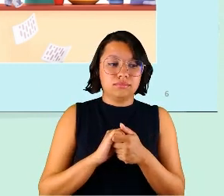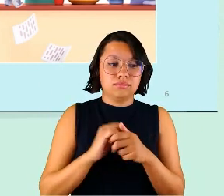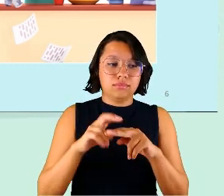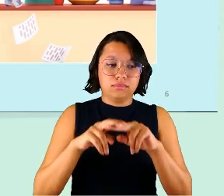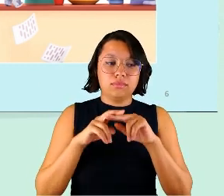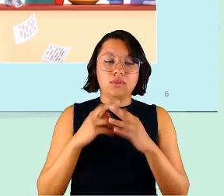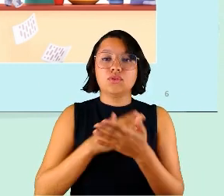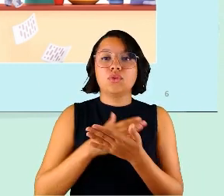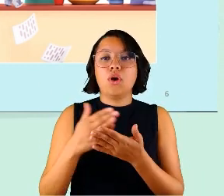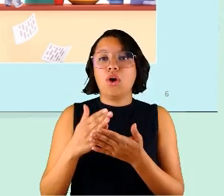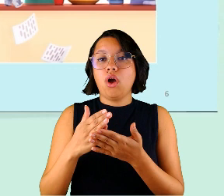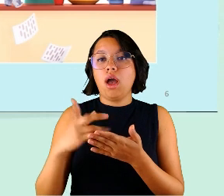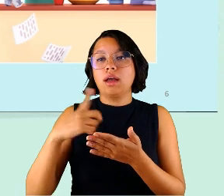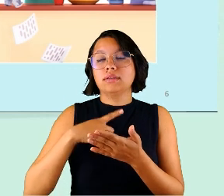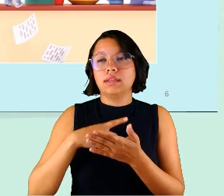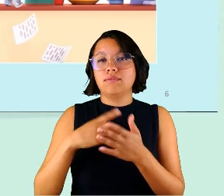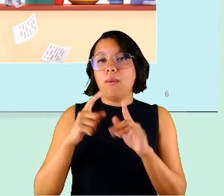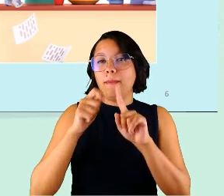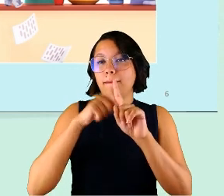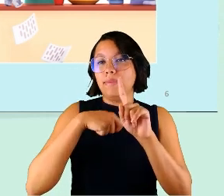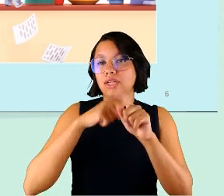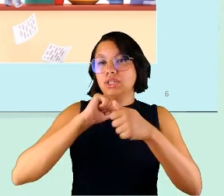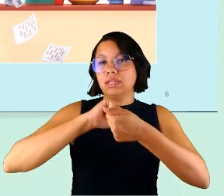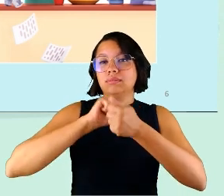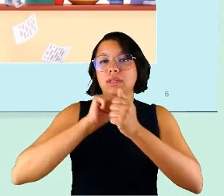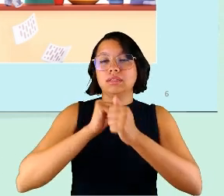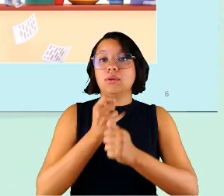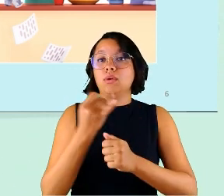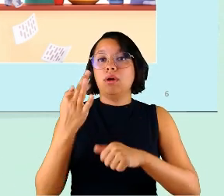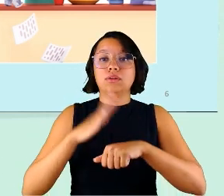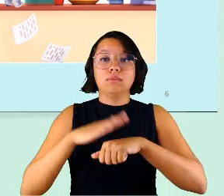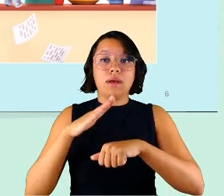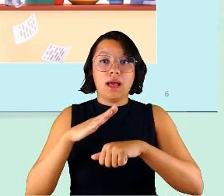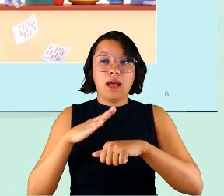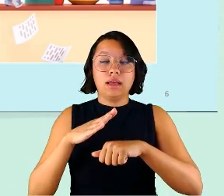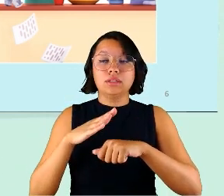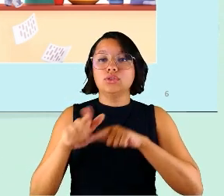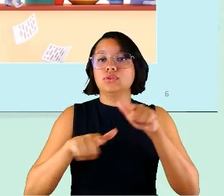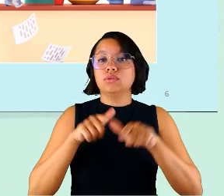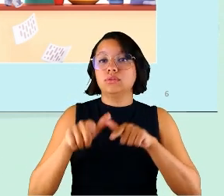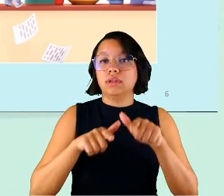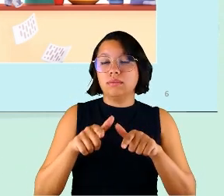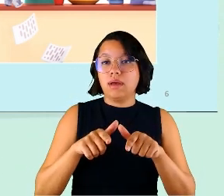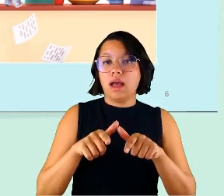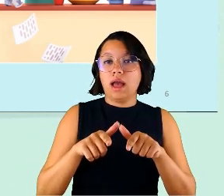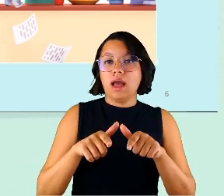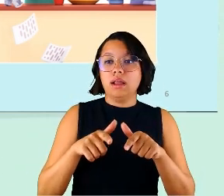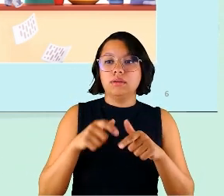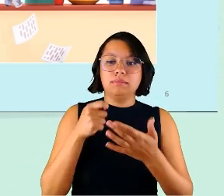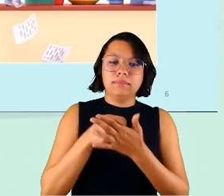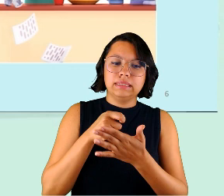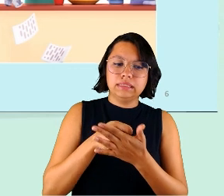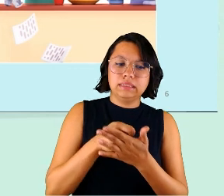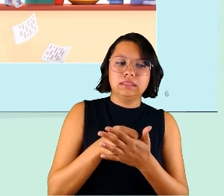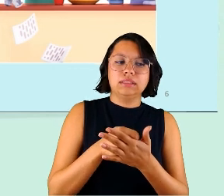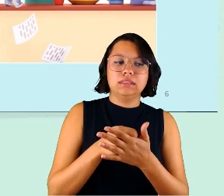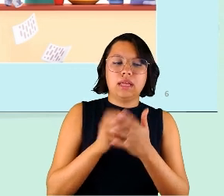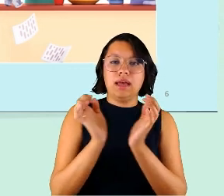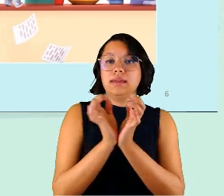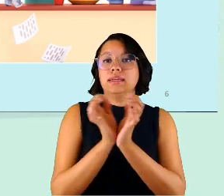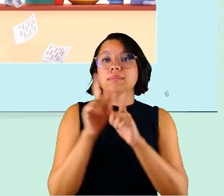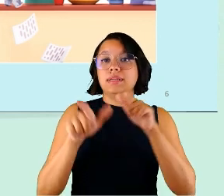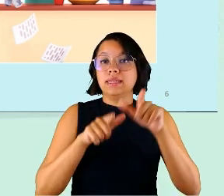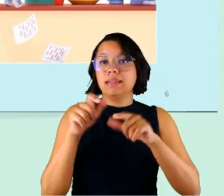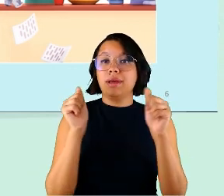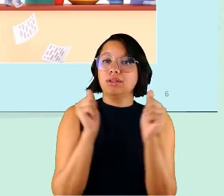por isso, no início houve um momento de adaptação e quanto mais o trabalho é interdependente que exige da equipe, que a